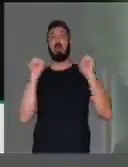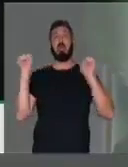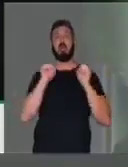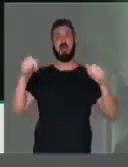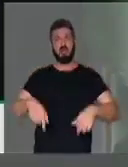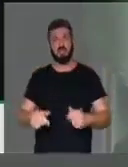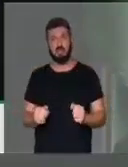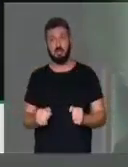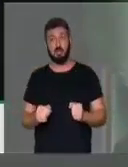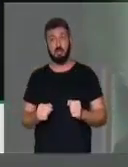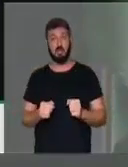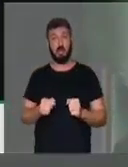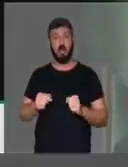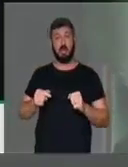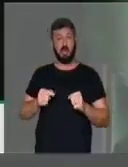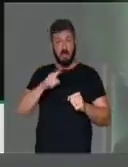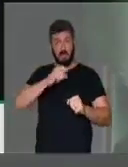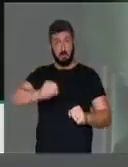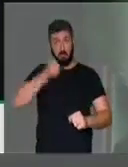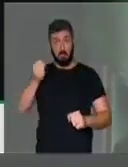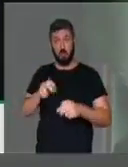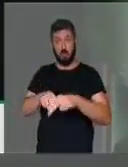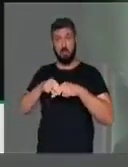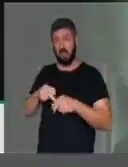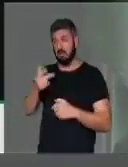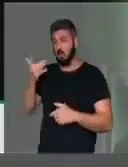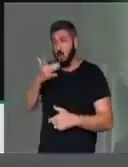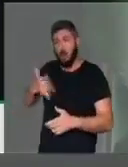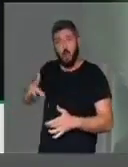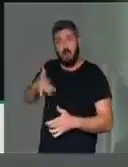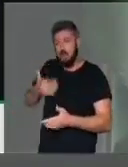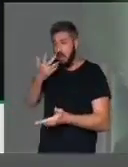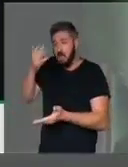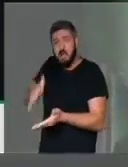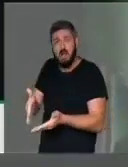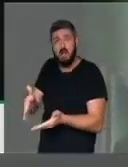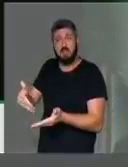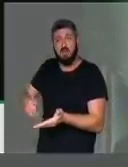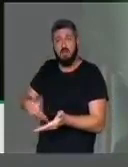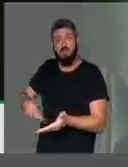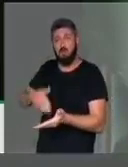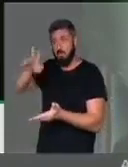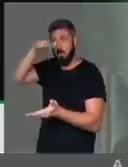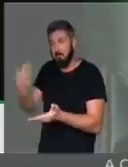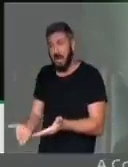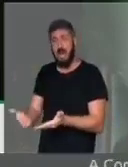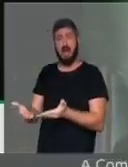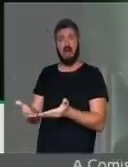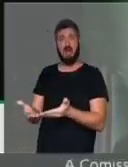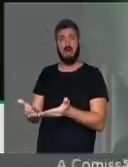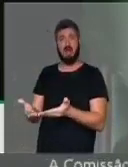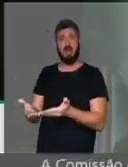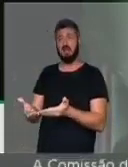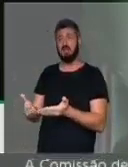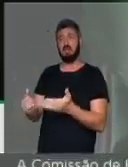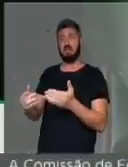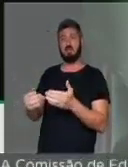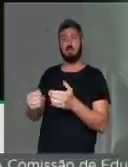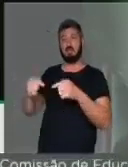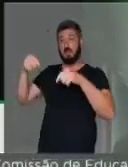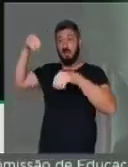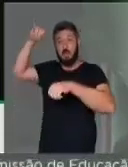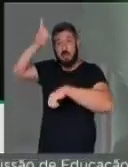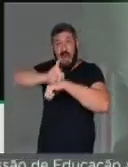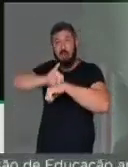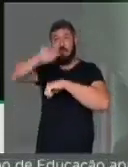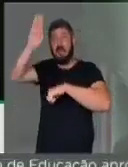tribuna, eles não se indignam com uma criança desmaiando de fome em pleno plano